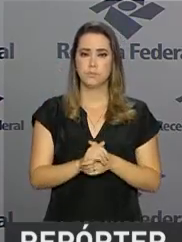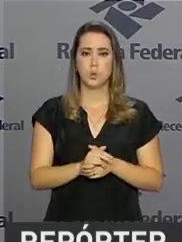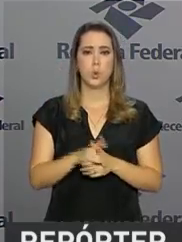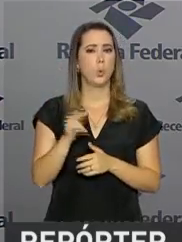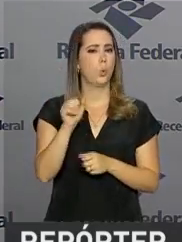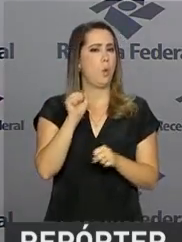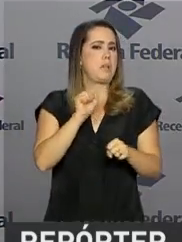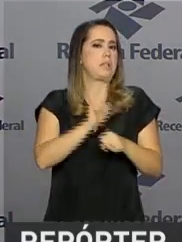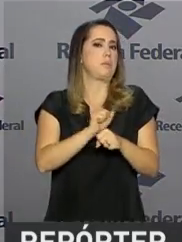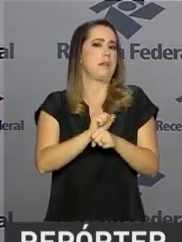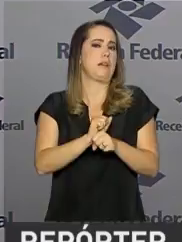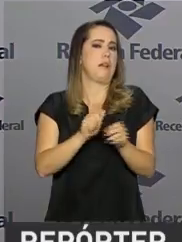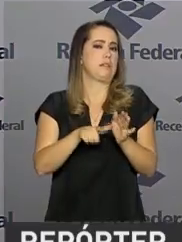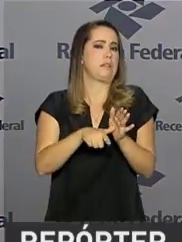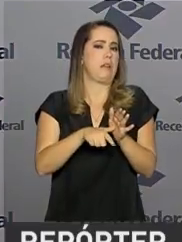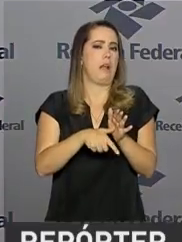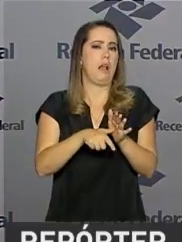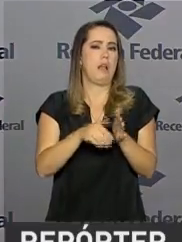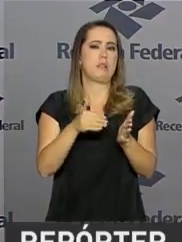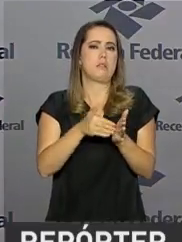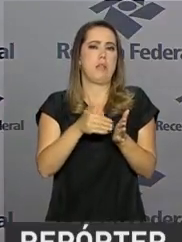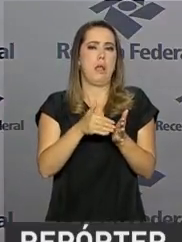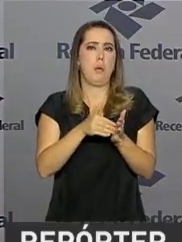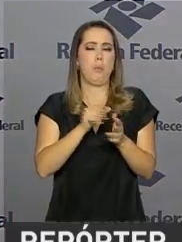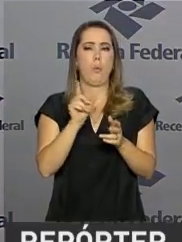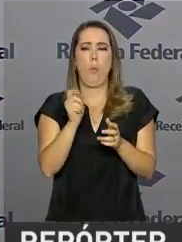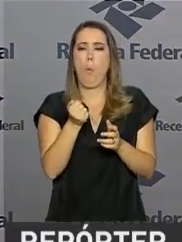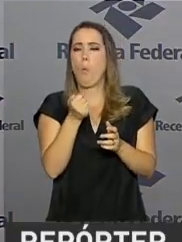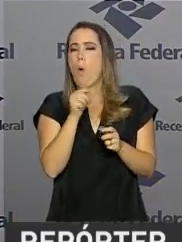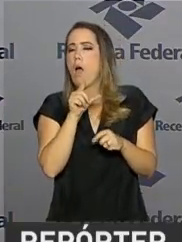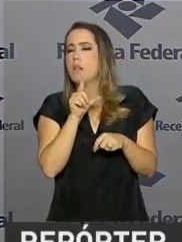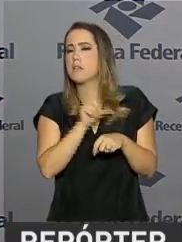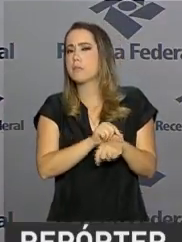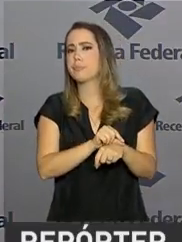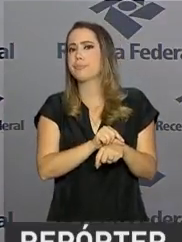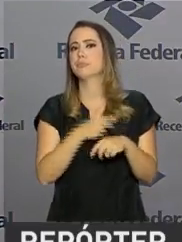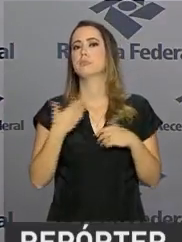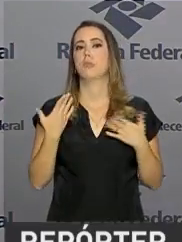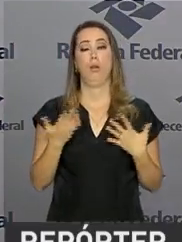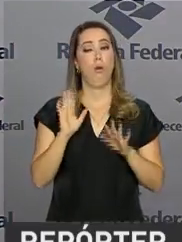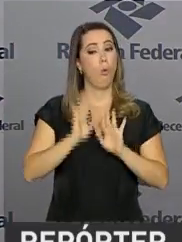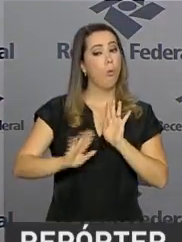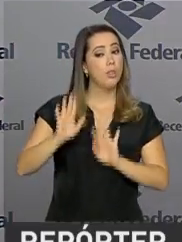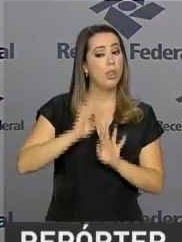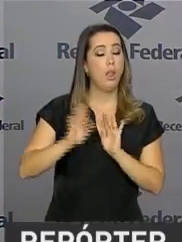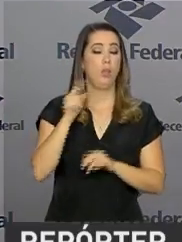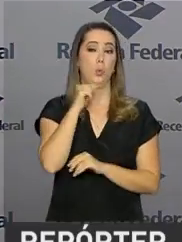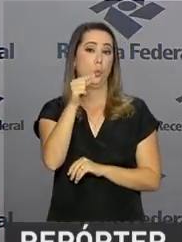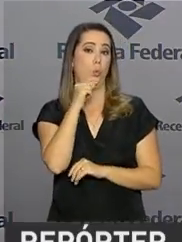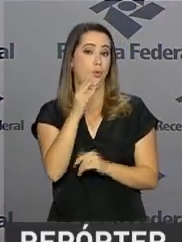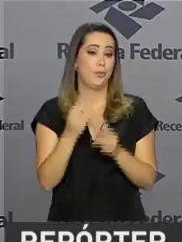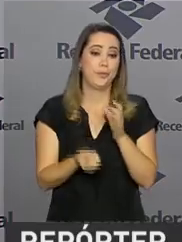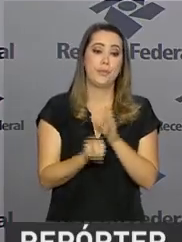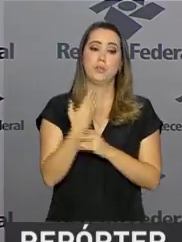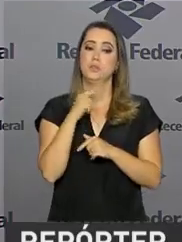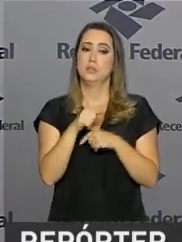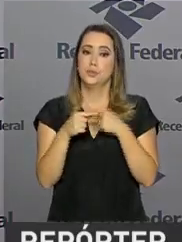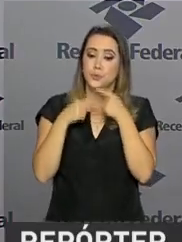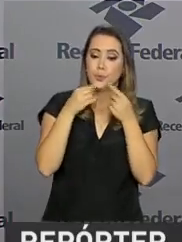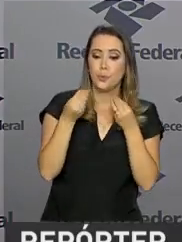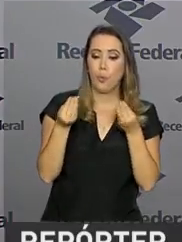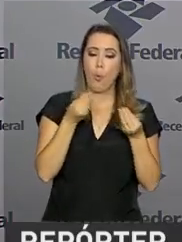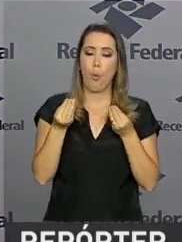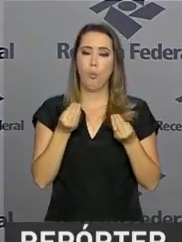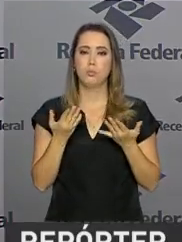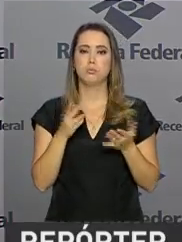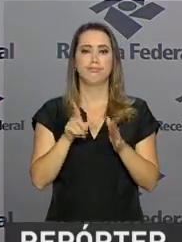a última hora, especialmente para baixar programa, porque as dúvidas surgem na hora do preenchimento da